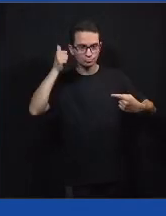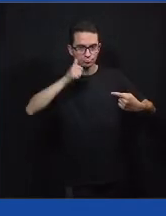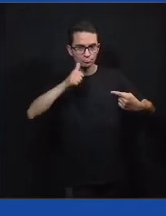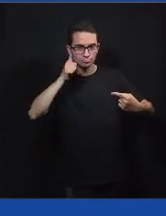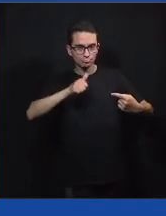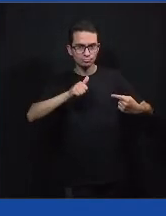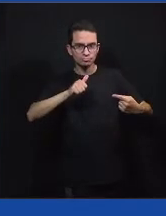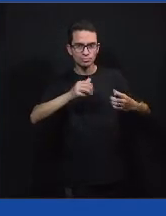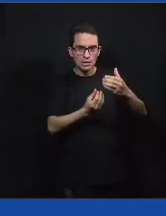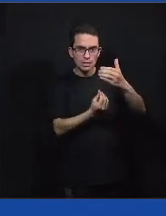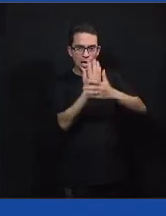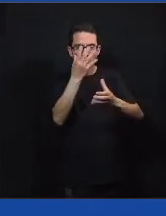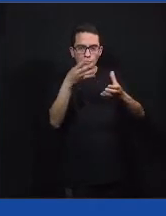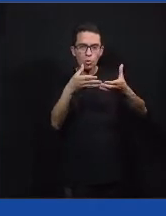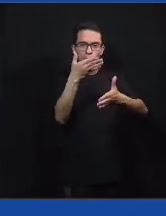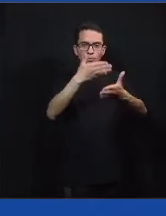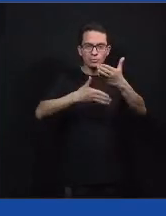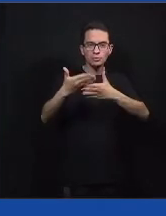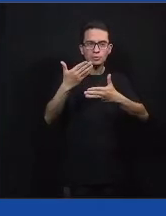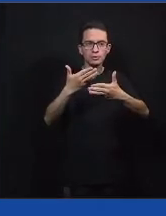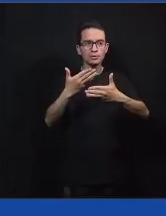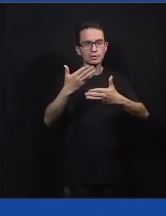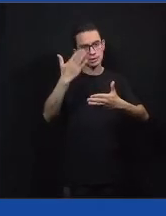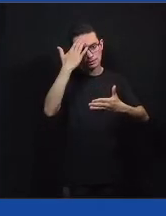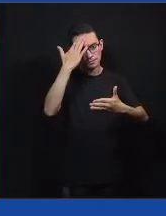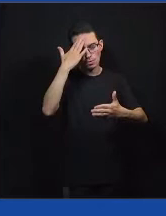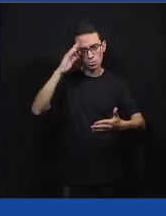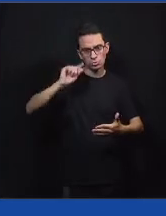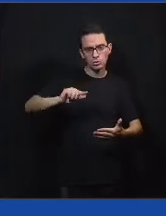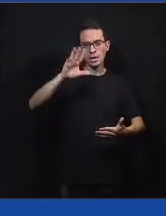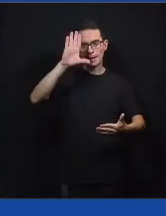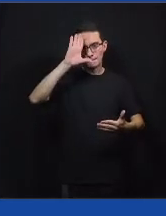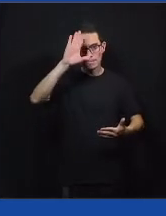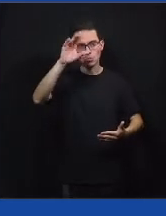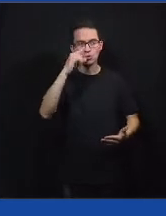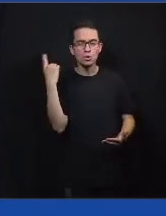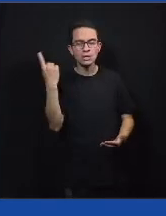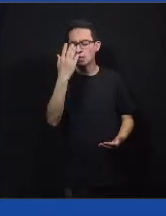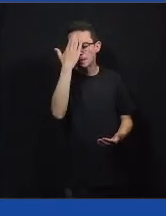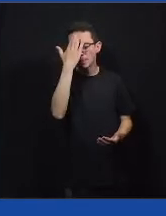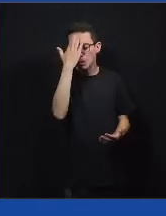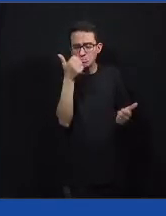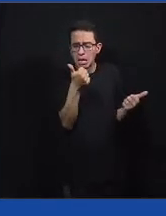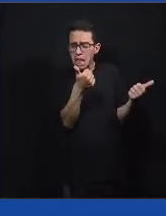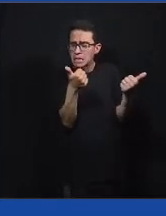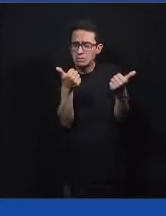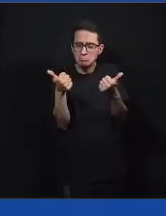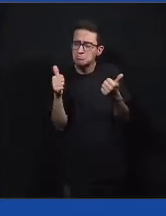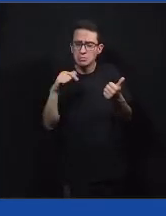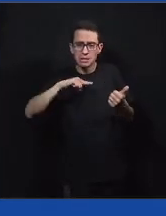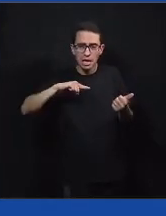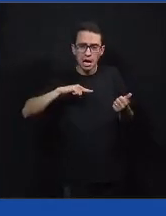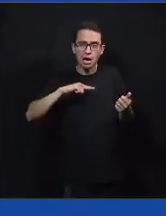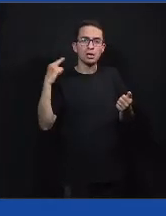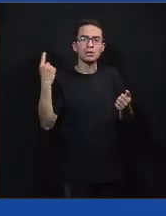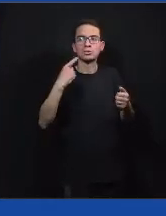essa rede de mulheres que foi o que o grupo criou, é fundamental para a gente entender que está tudo bem, que a gente passa pelos mesmos problemas,